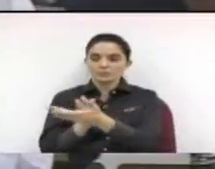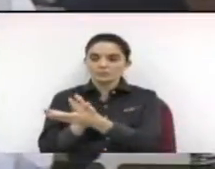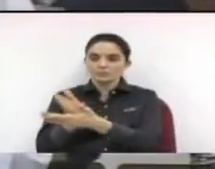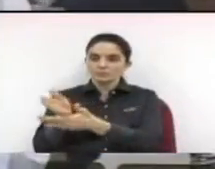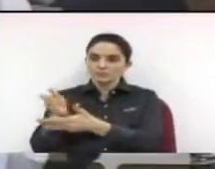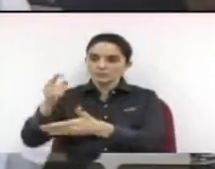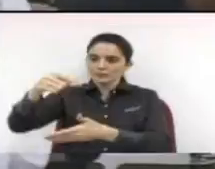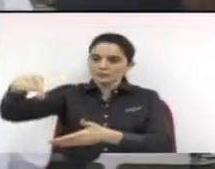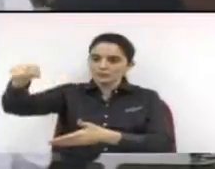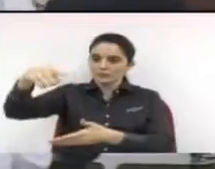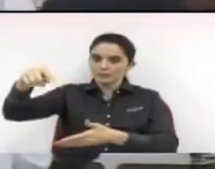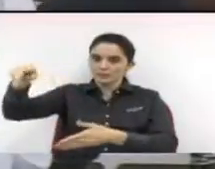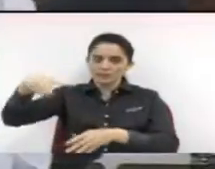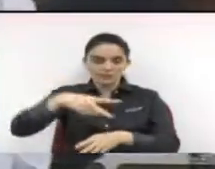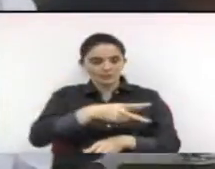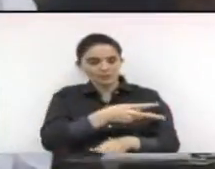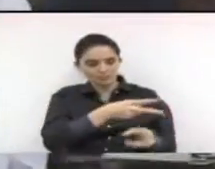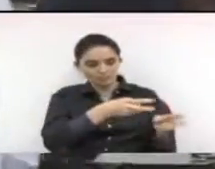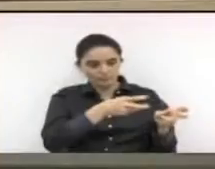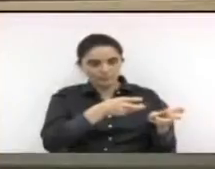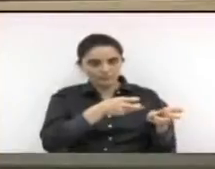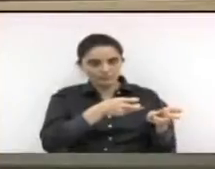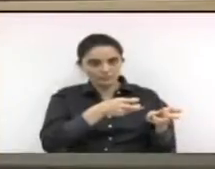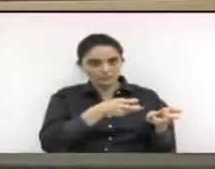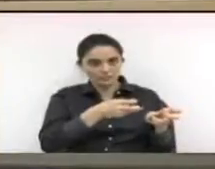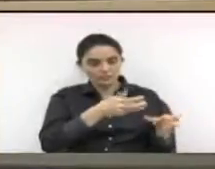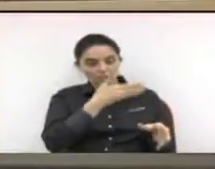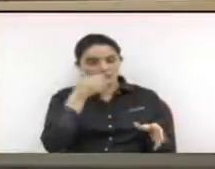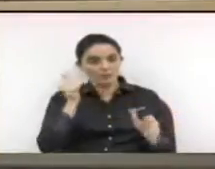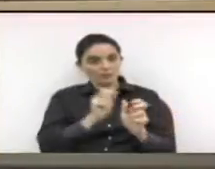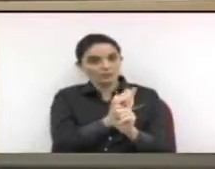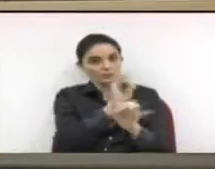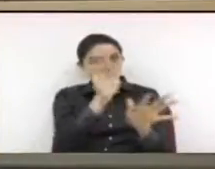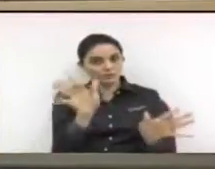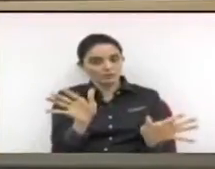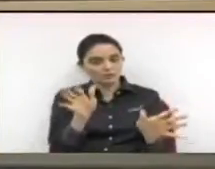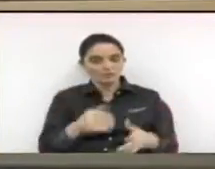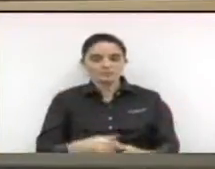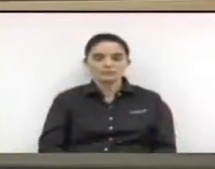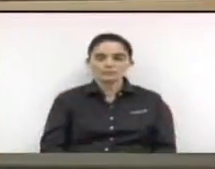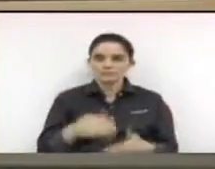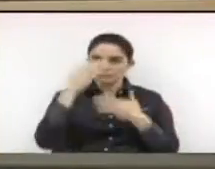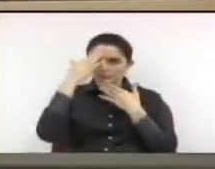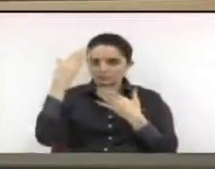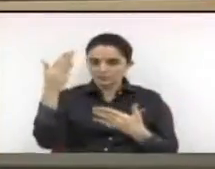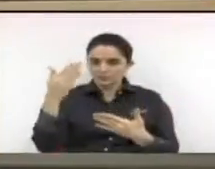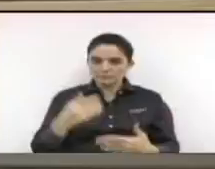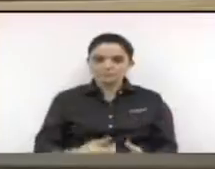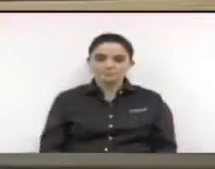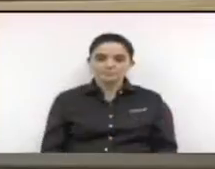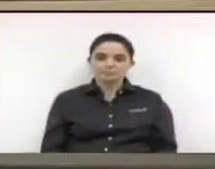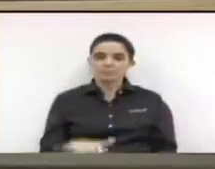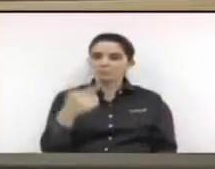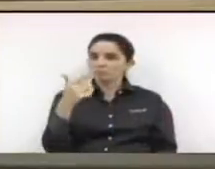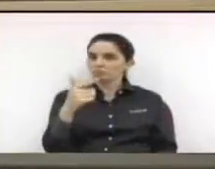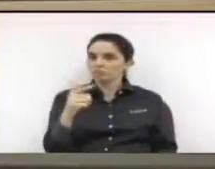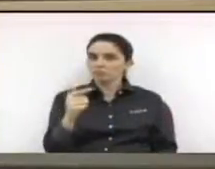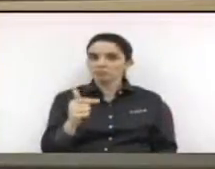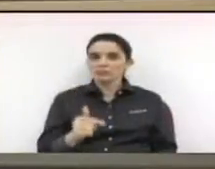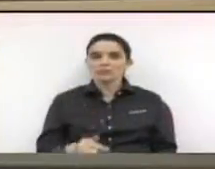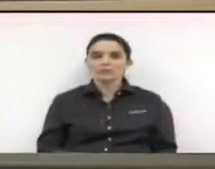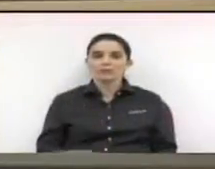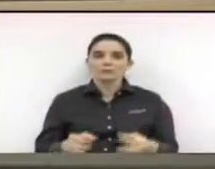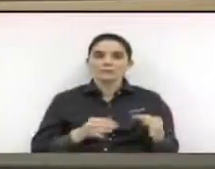câmara municipal visando mais transparência ainda muito obrigado mais algum vereador deseja discutir? não havendo